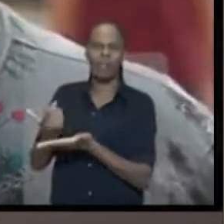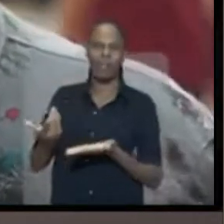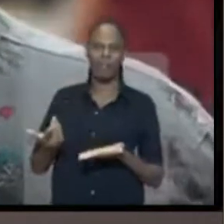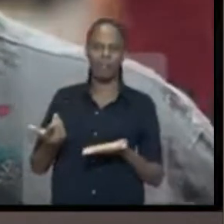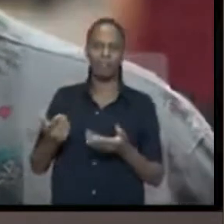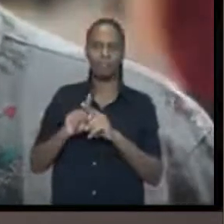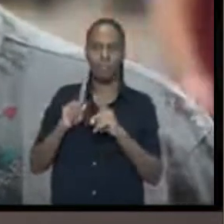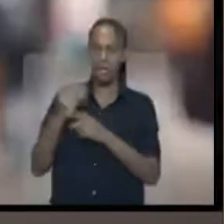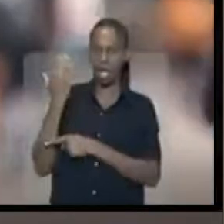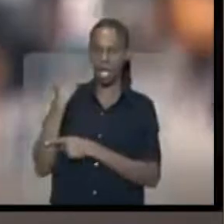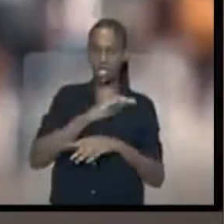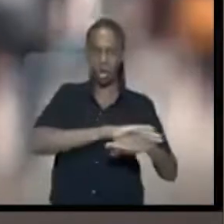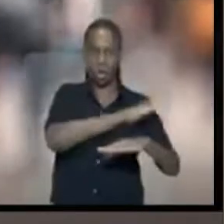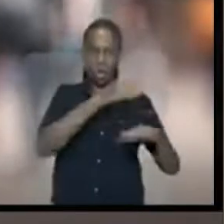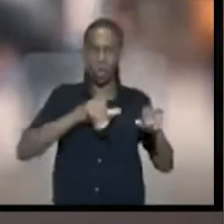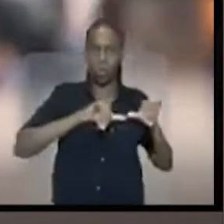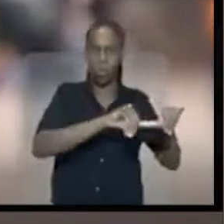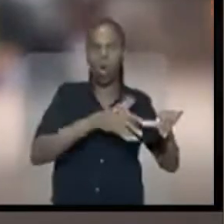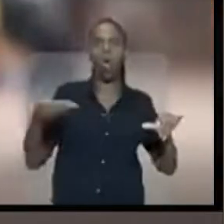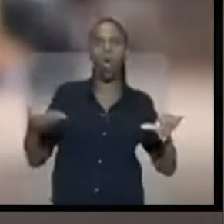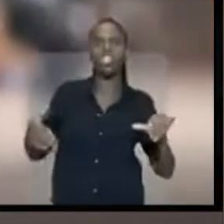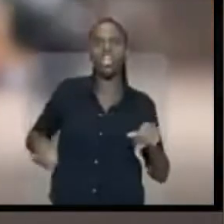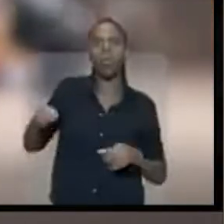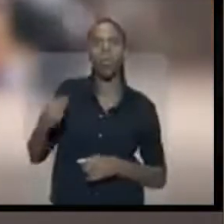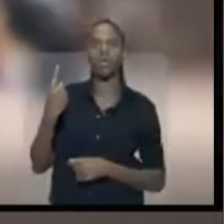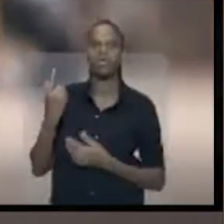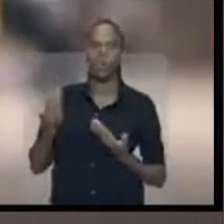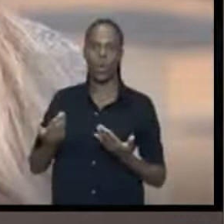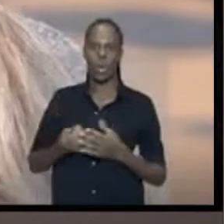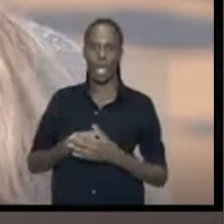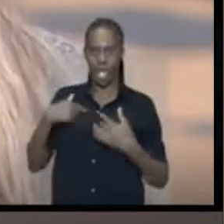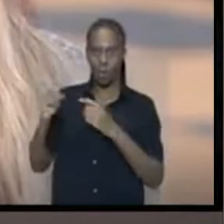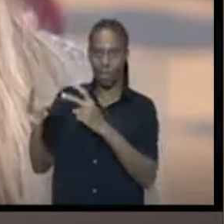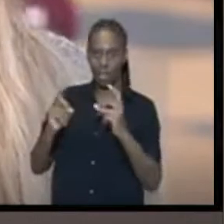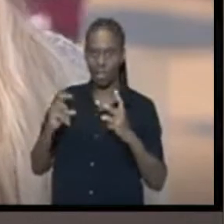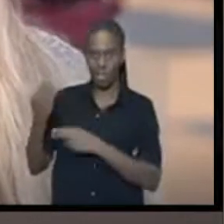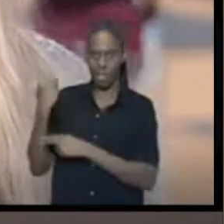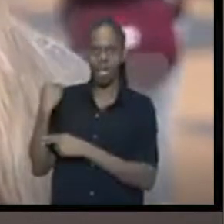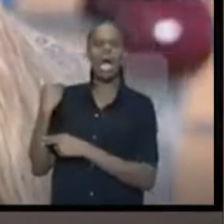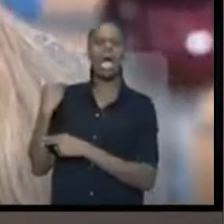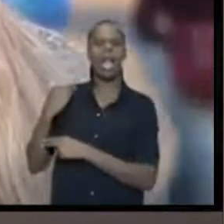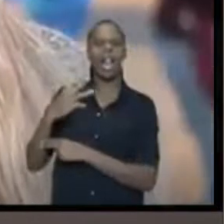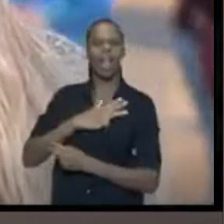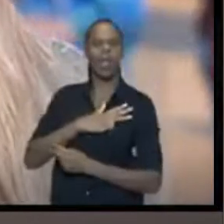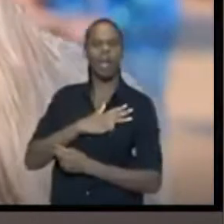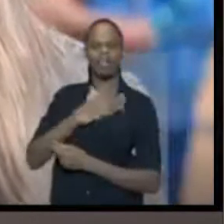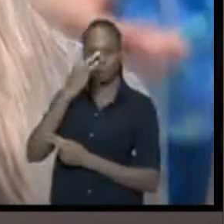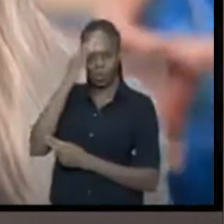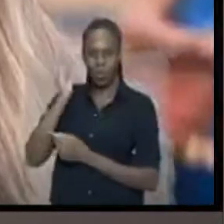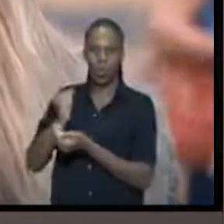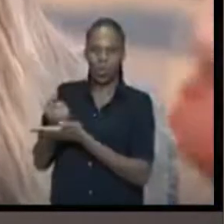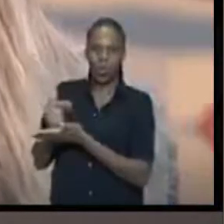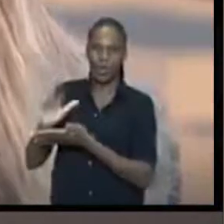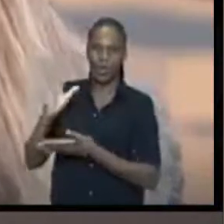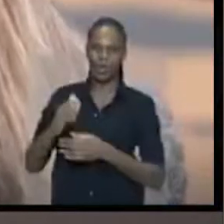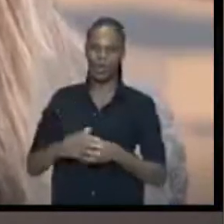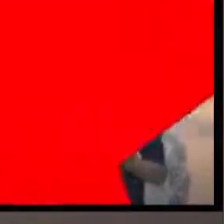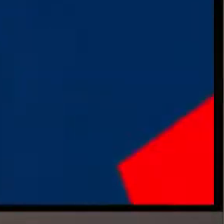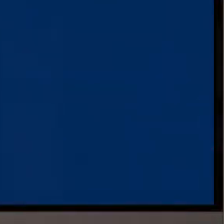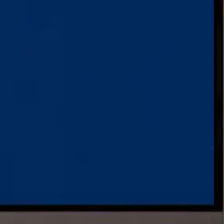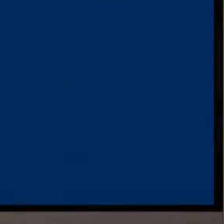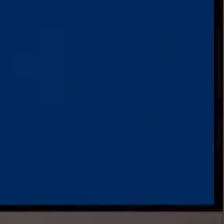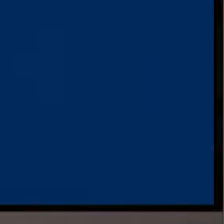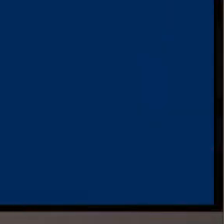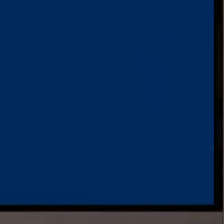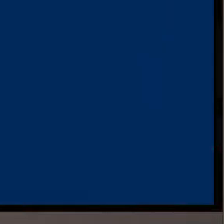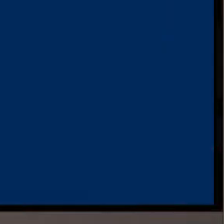nem por 49 reais. O você comprava num carrinho, você traz em uma sacola. Eu sou comerciante e na época do Lula, as pessoas compravam mais.